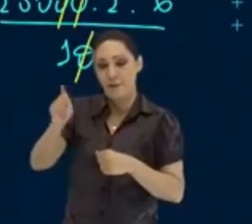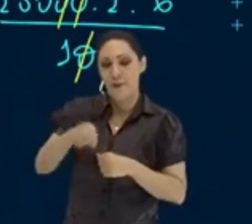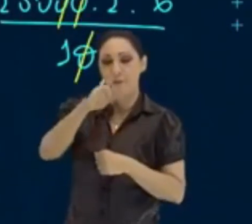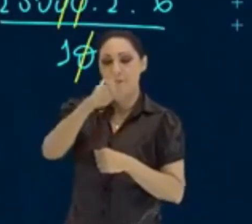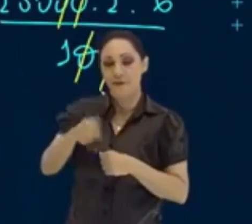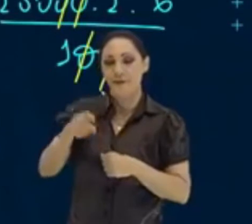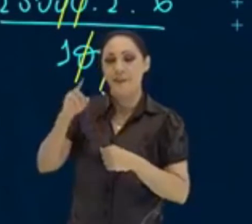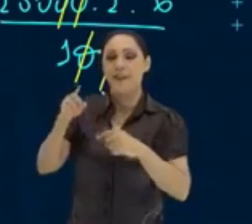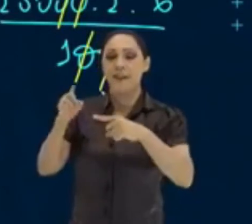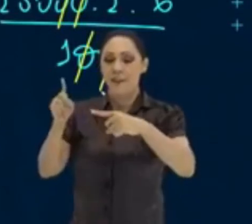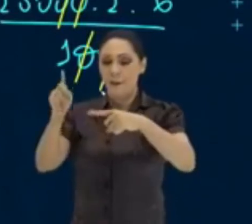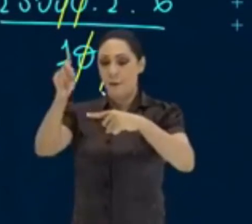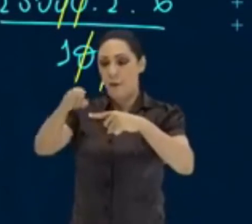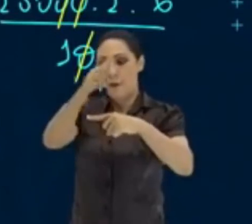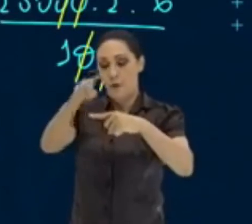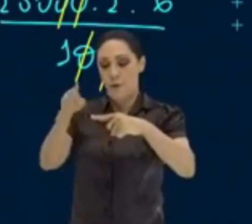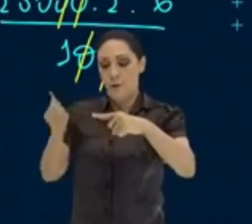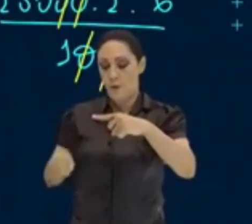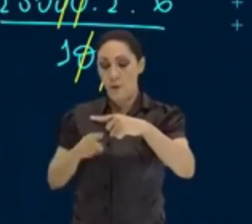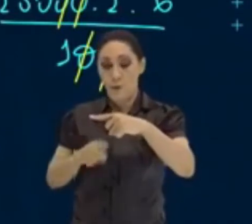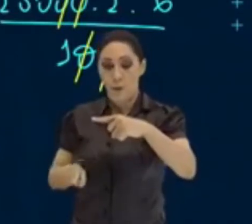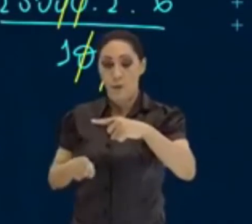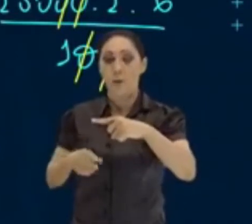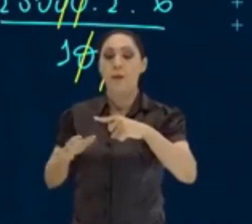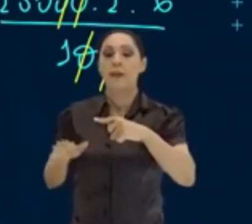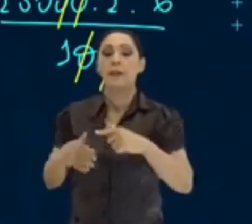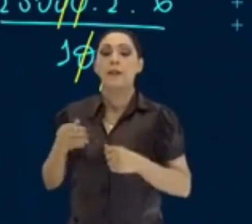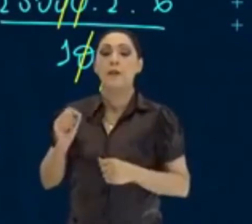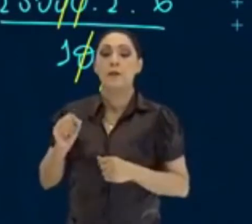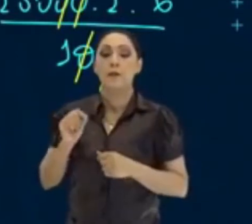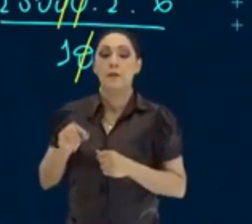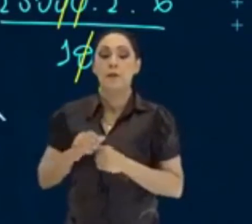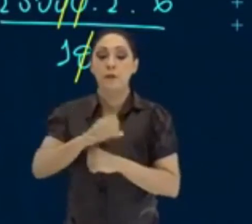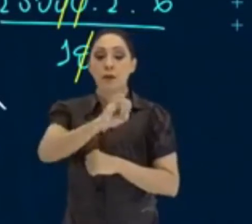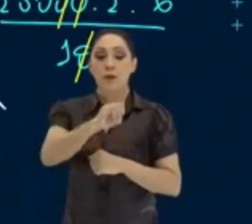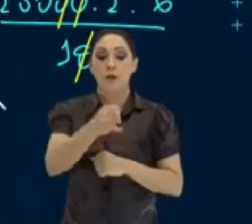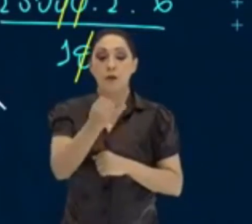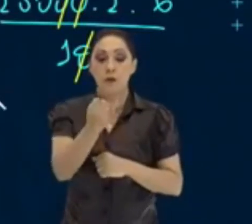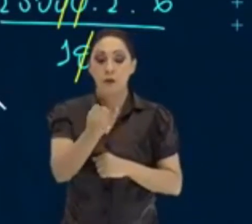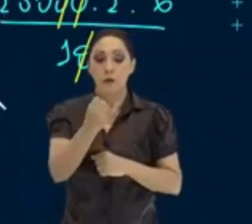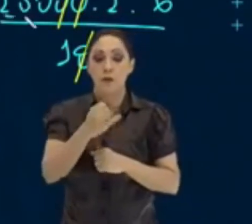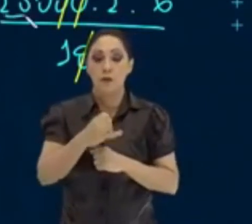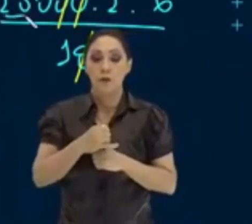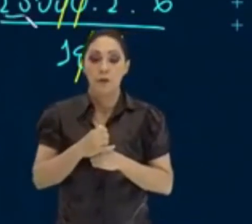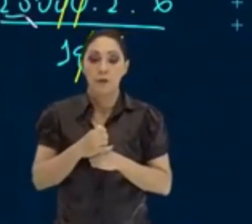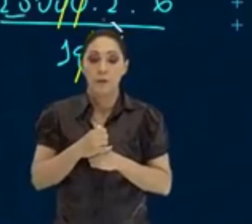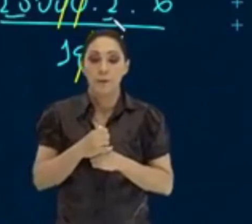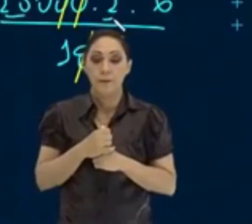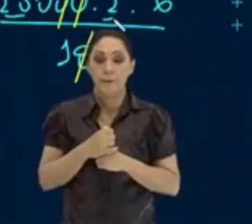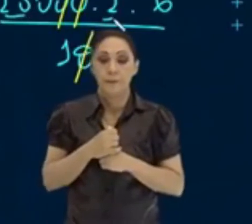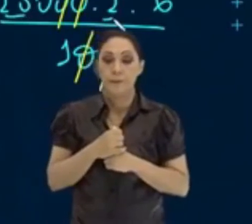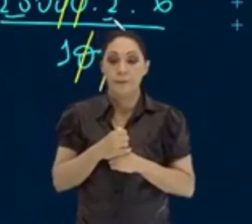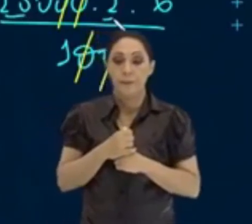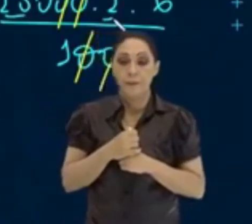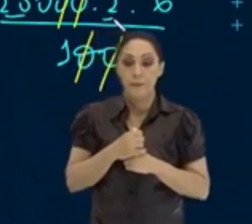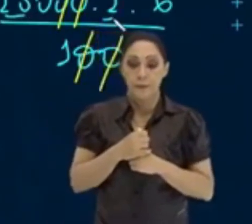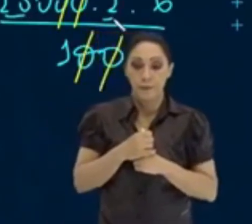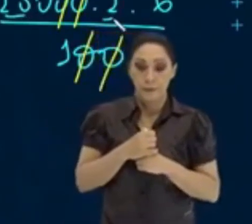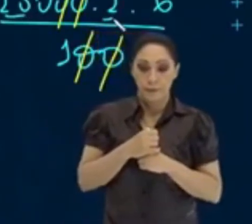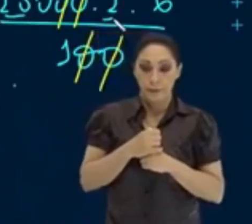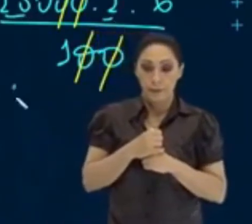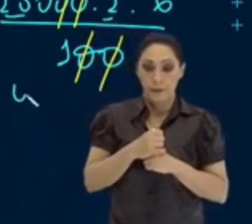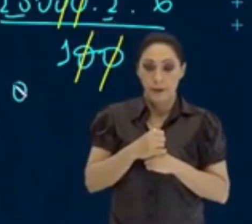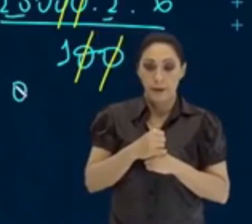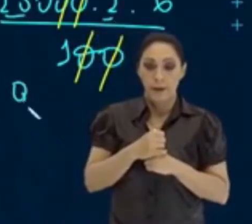2 zeros em cima, 2 zeros embaixo. Então, vai ter aqui, ó, juros vai ser 15 vezes, 1 dá 15 vezes